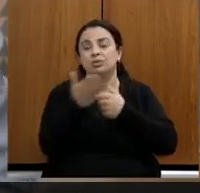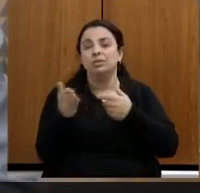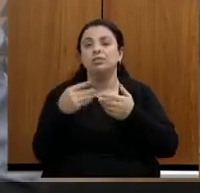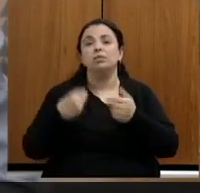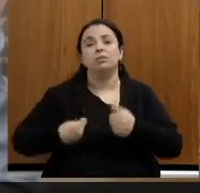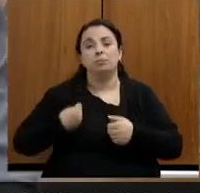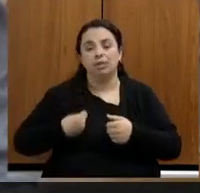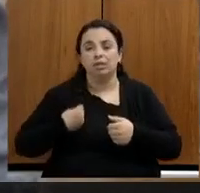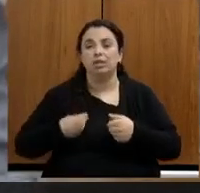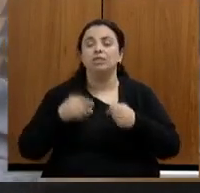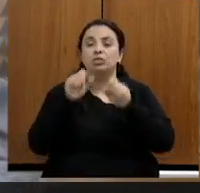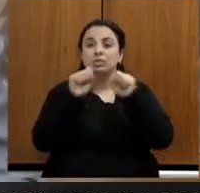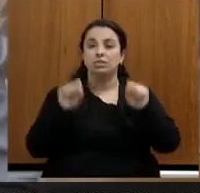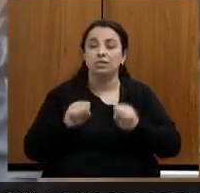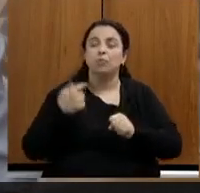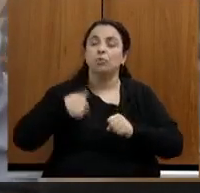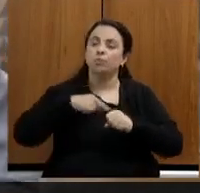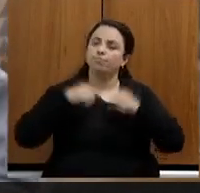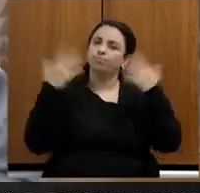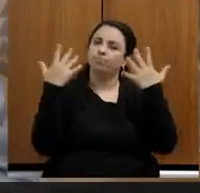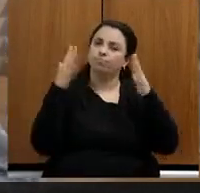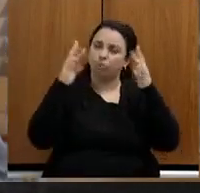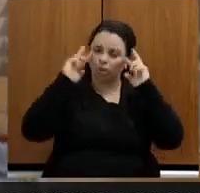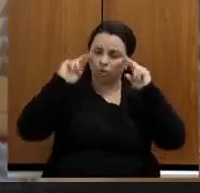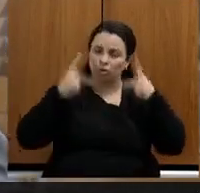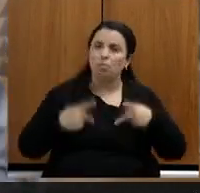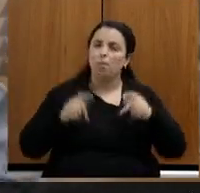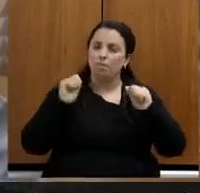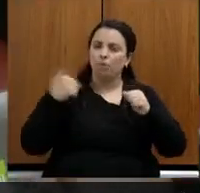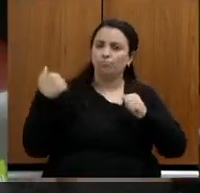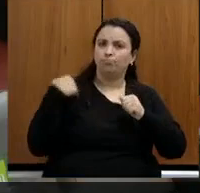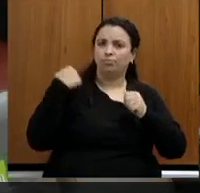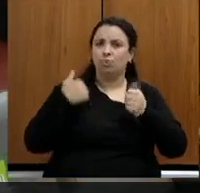aplauso e reconhecimento e pode contar com nosso apoio muito obrigado